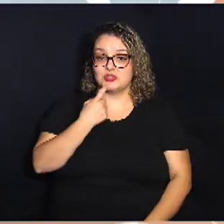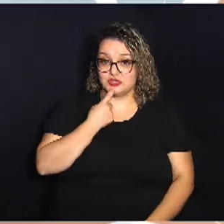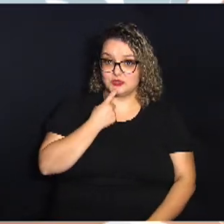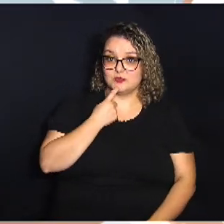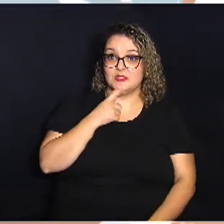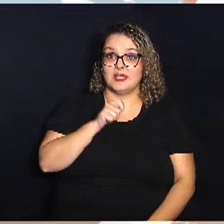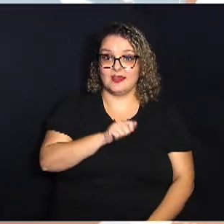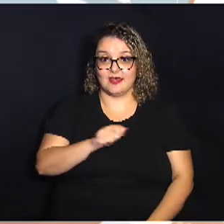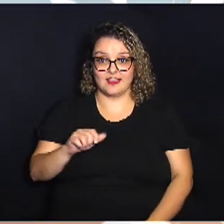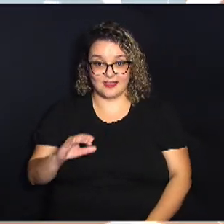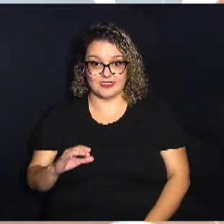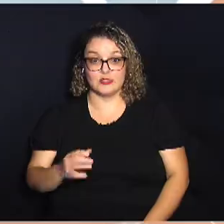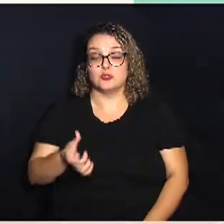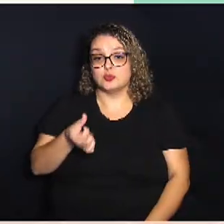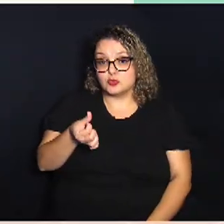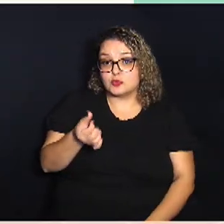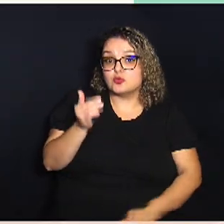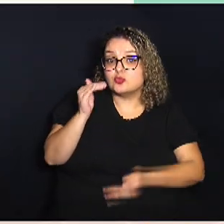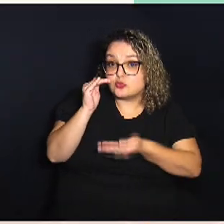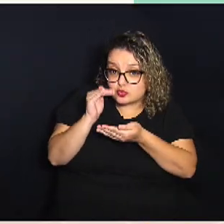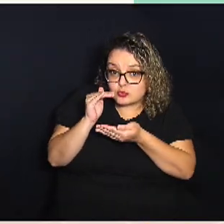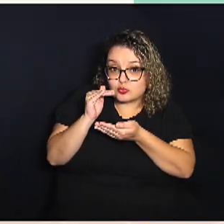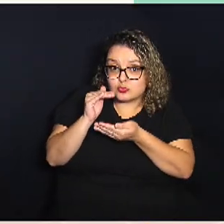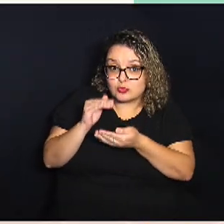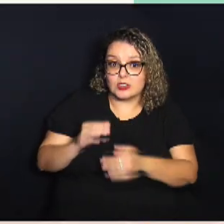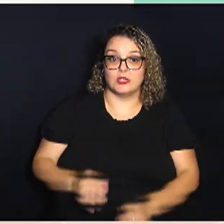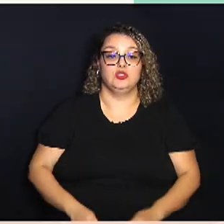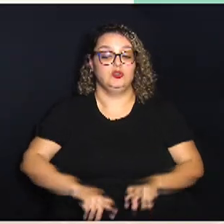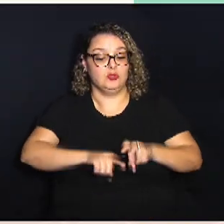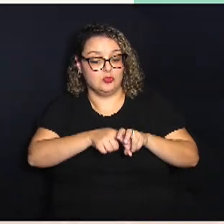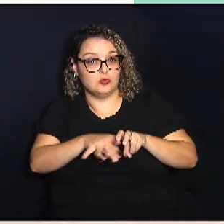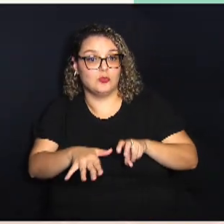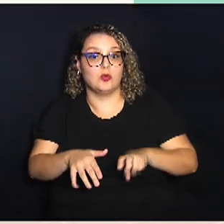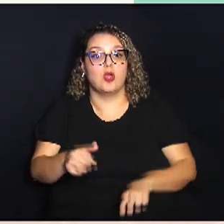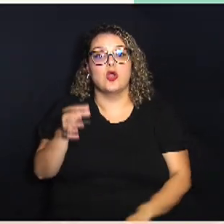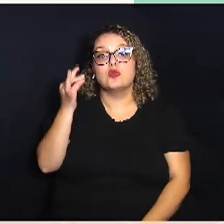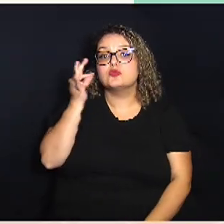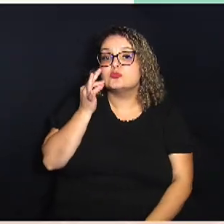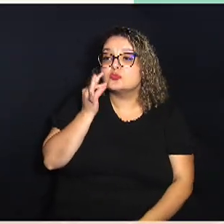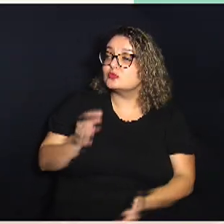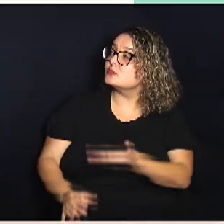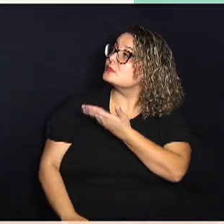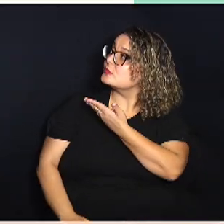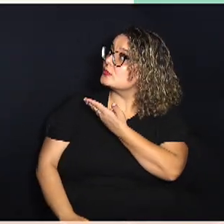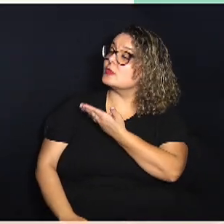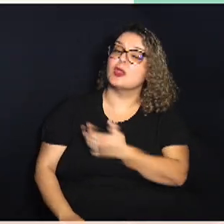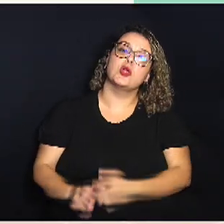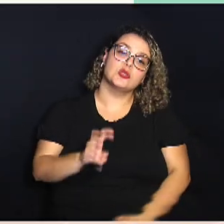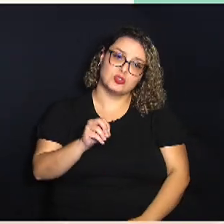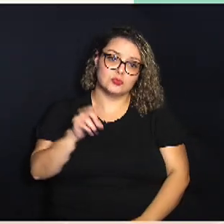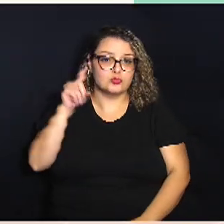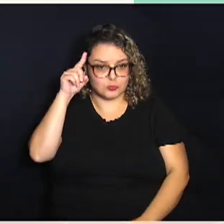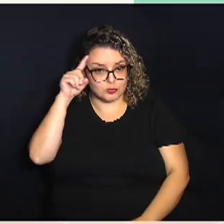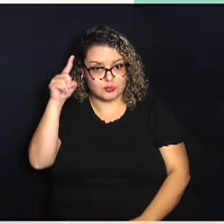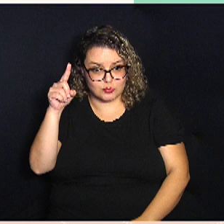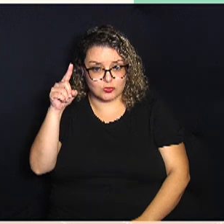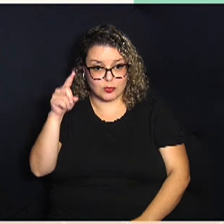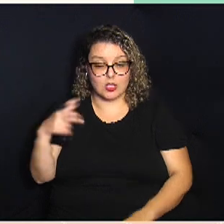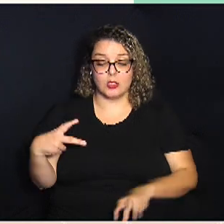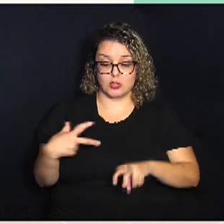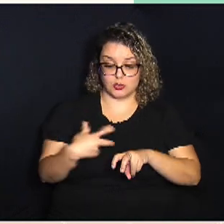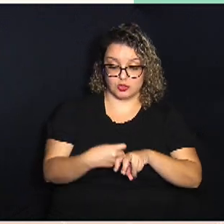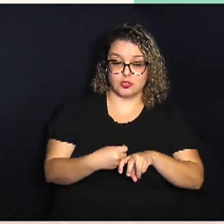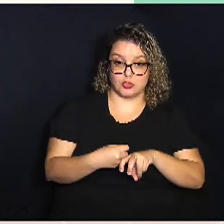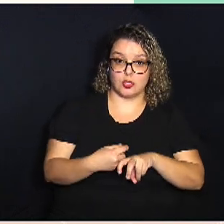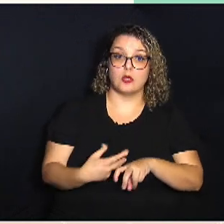está com seis filhotes de uma ninhada temos essa cachorrinha de aproximadamente 50 dias vermifugada